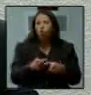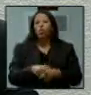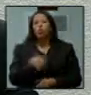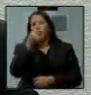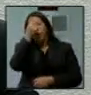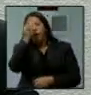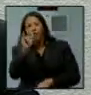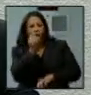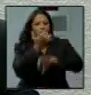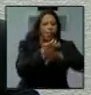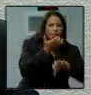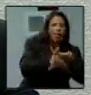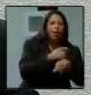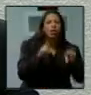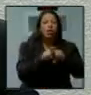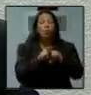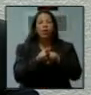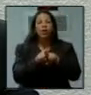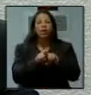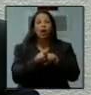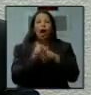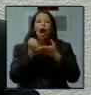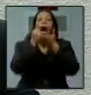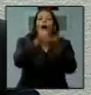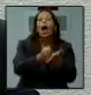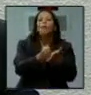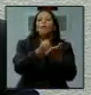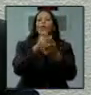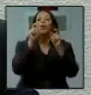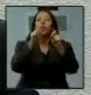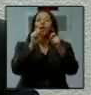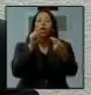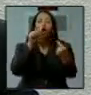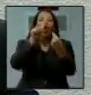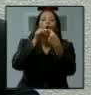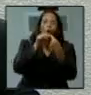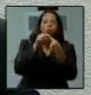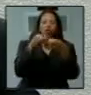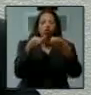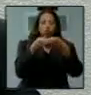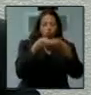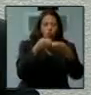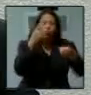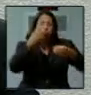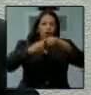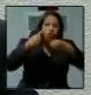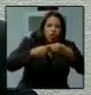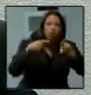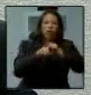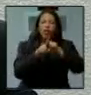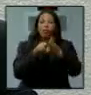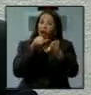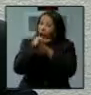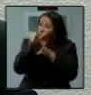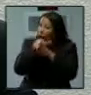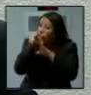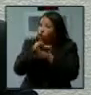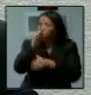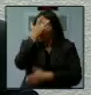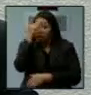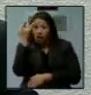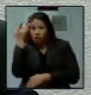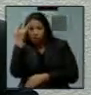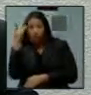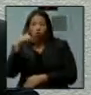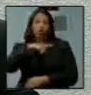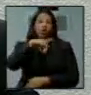patrimônio e renda, reinvestindo eventuais resultados nos objetivos institucionais, recomenda controles formais de atendimento do